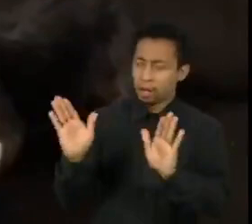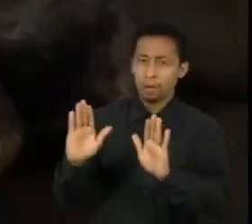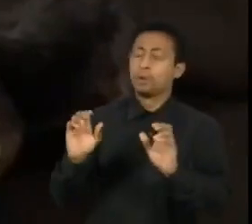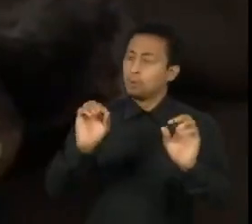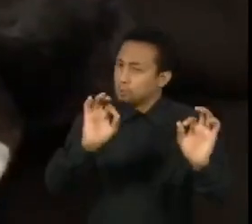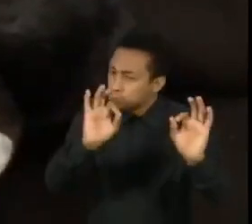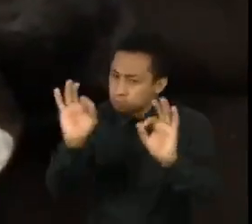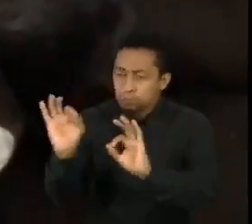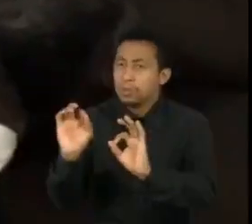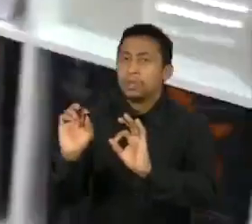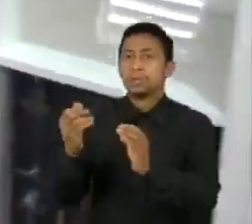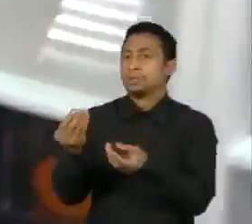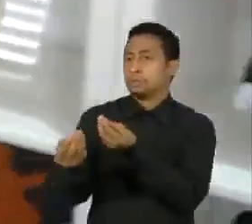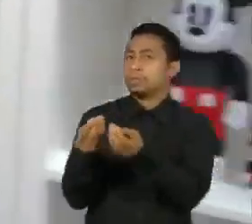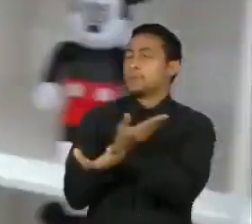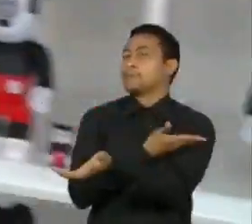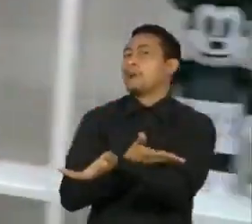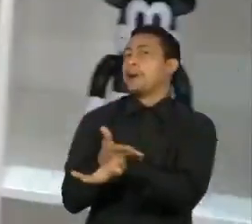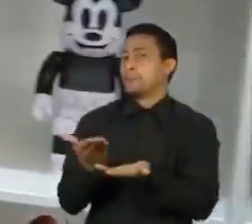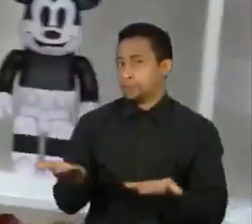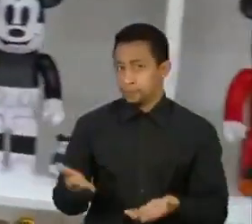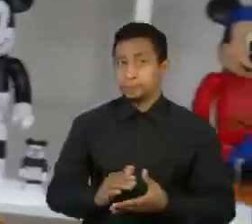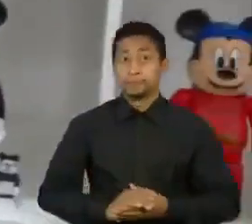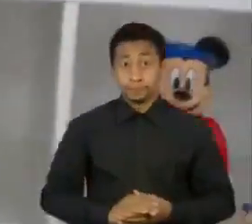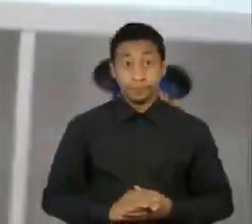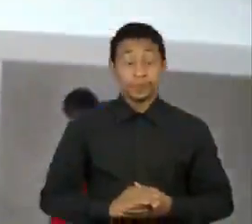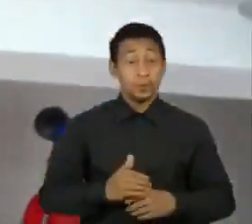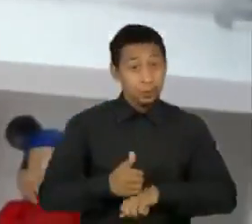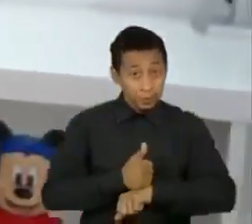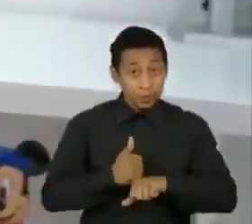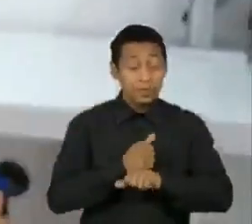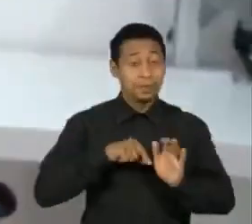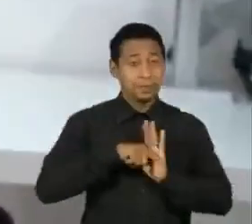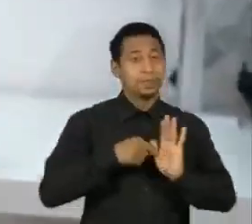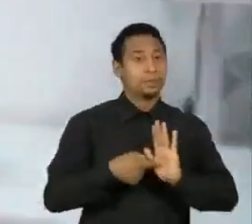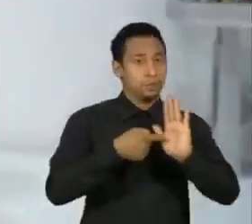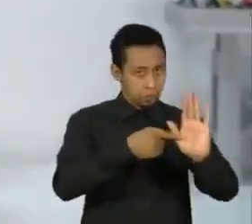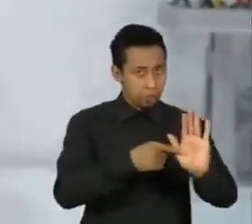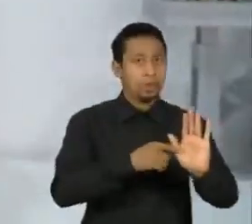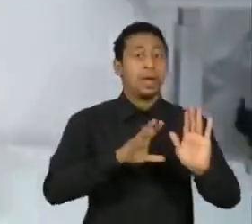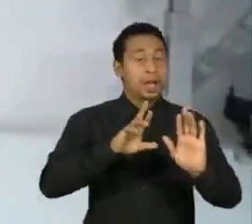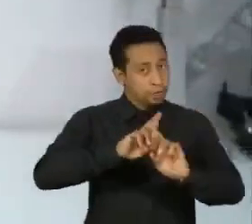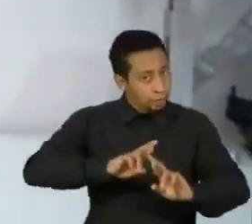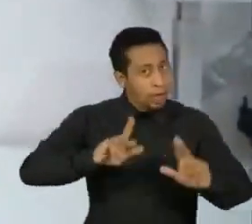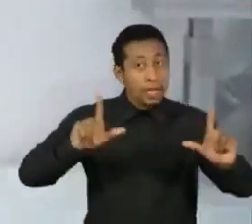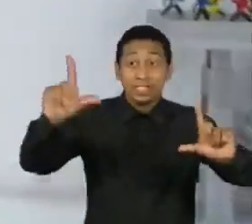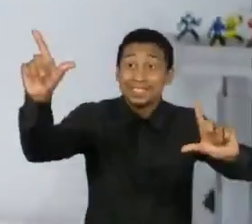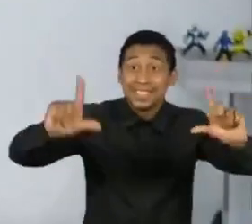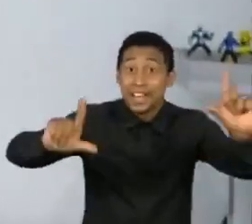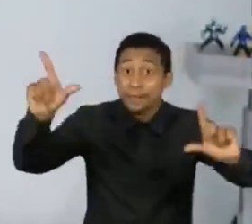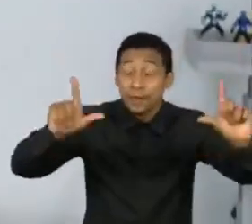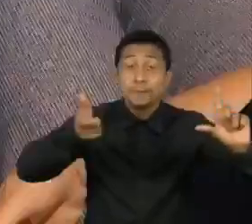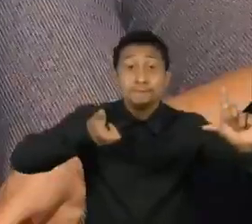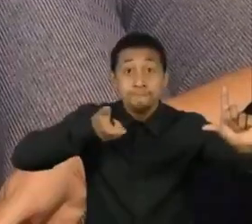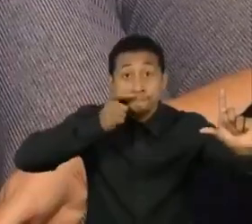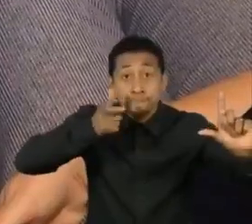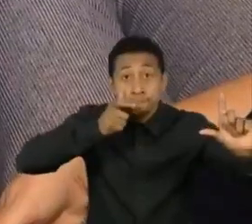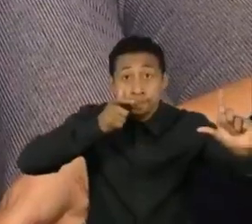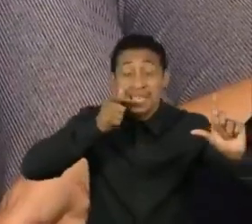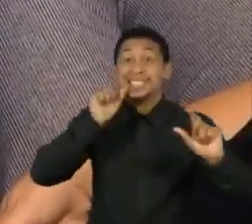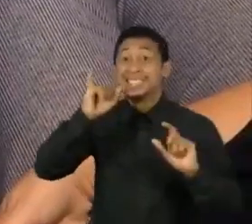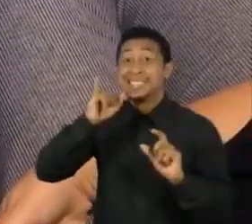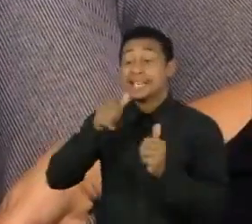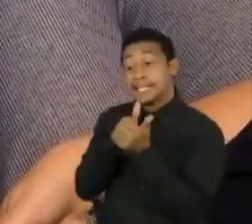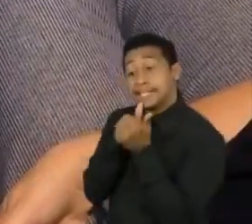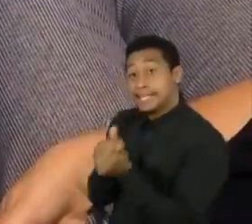dela de todos os dias. Segundo os especialistas, é diferente acompanhar um ídolo pela TV, como faziam os pais, e